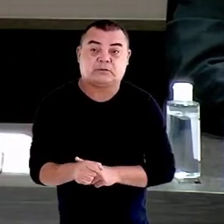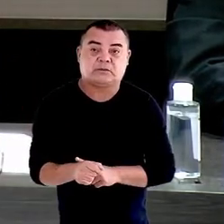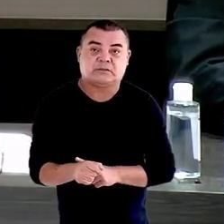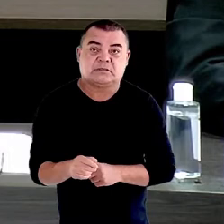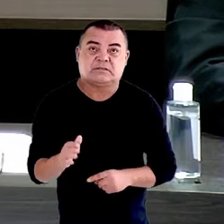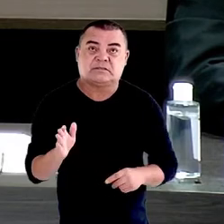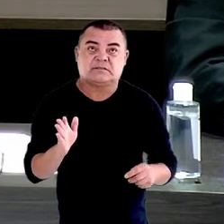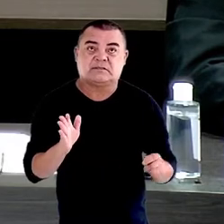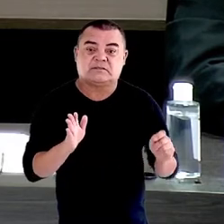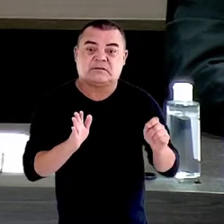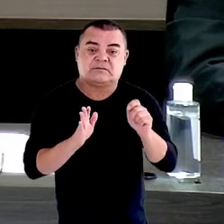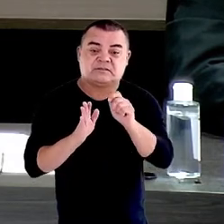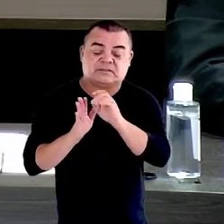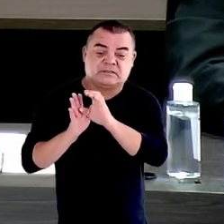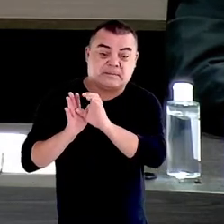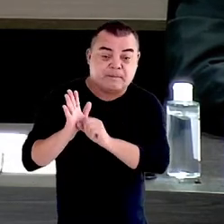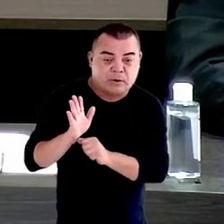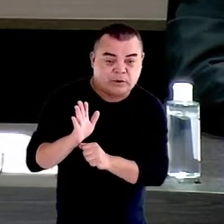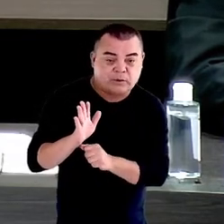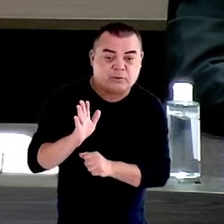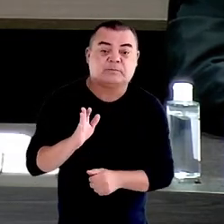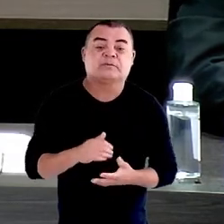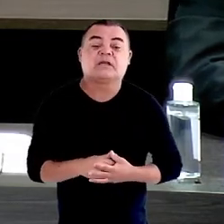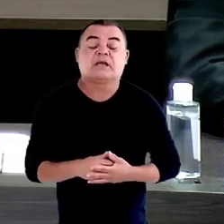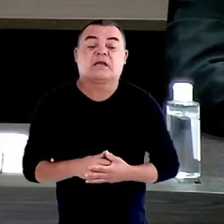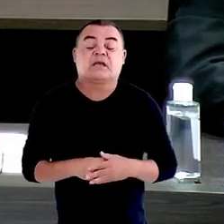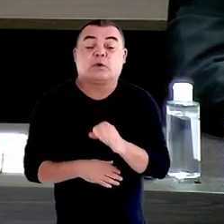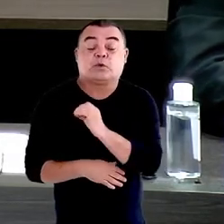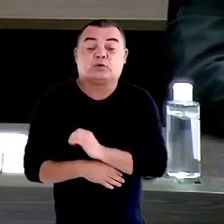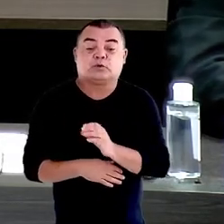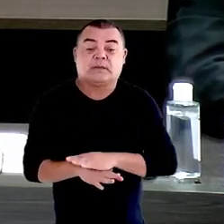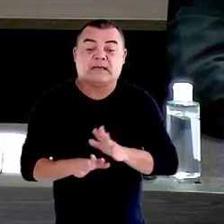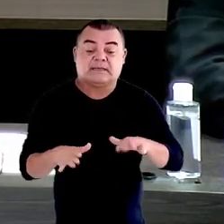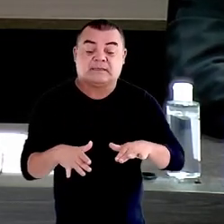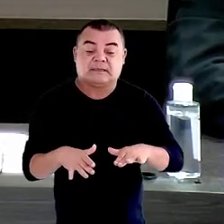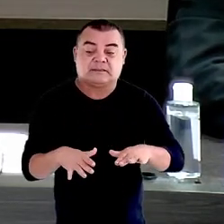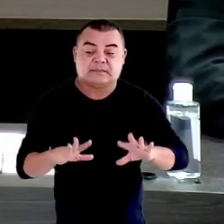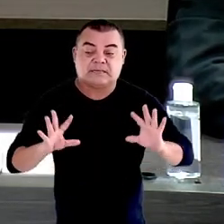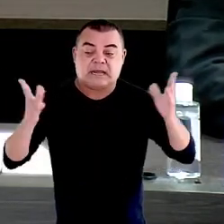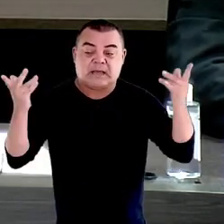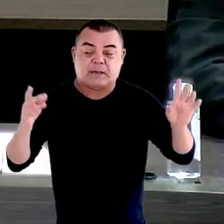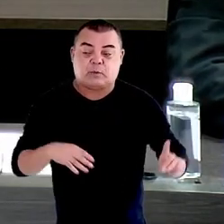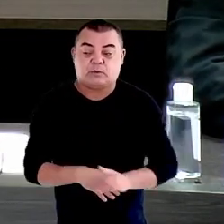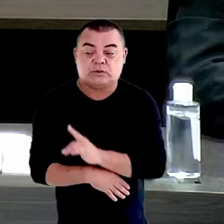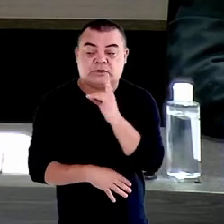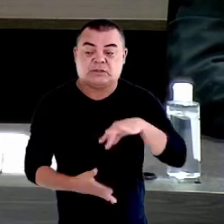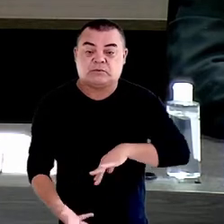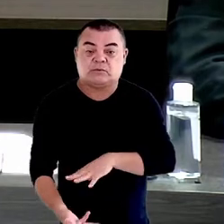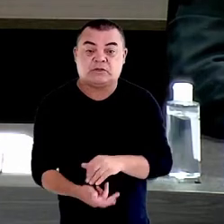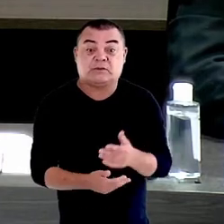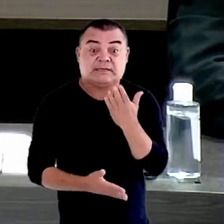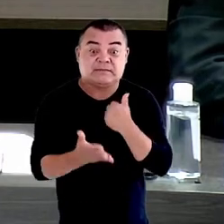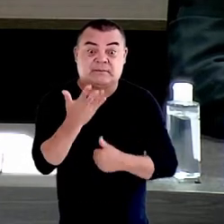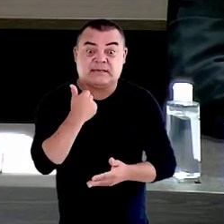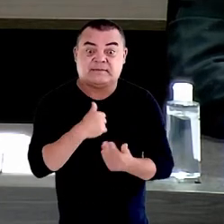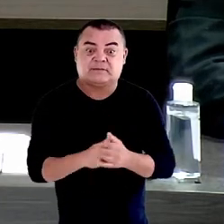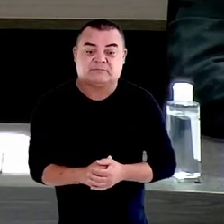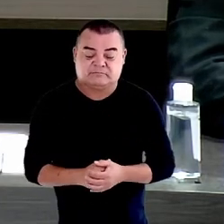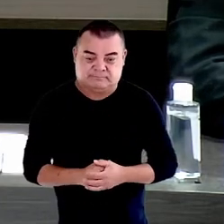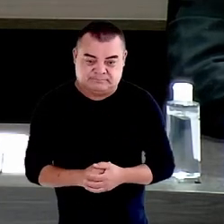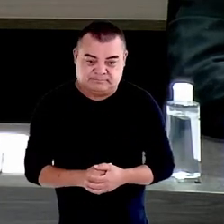16 de outubro é a data que celebra o Dia Mundial da Alimentação. E,